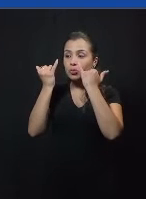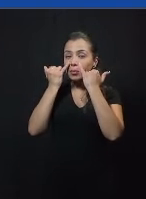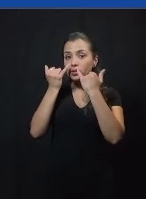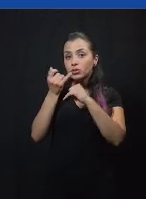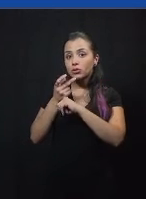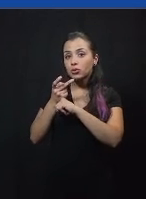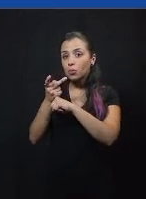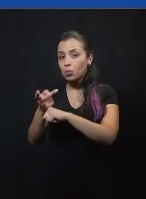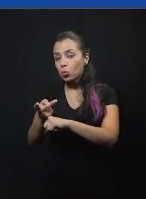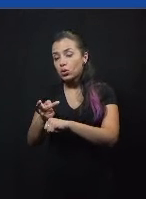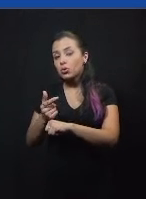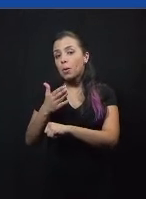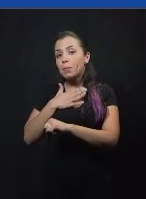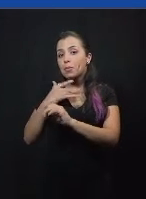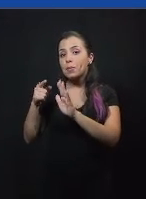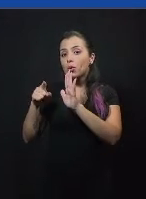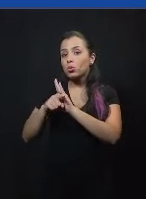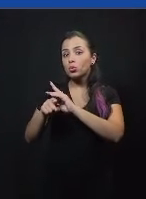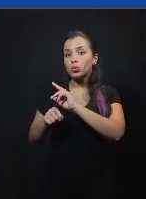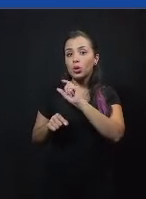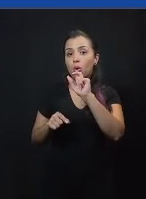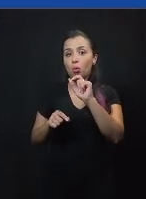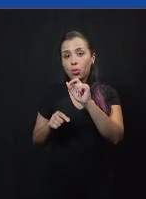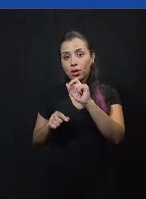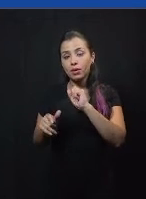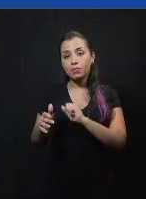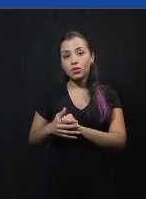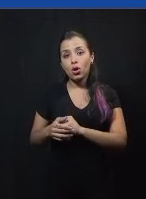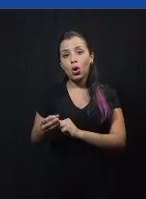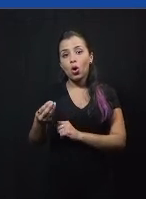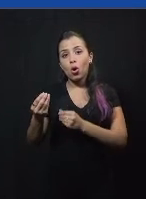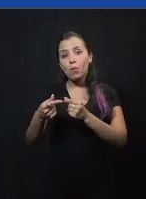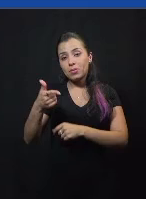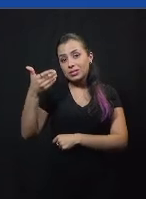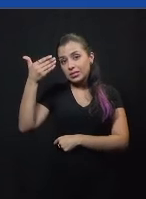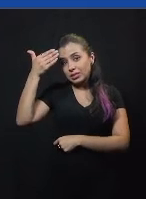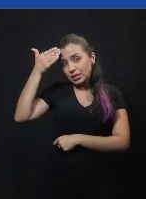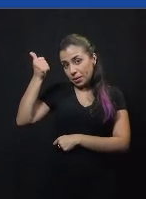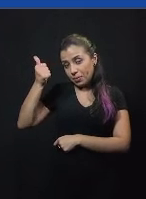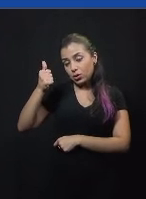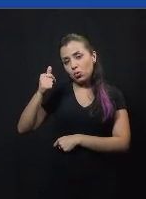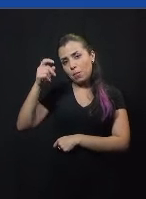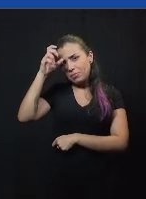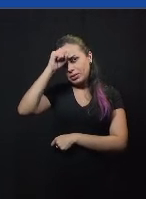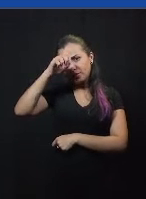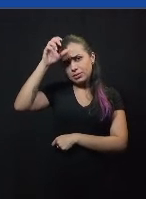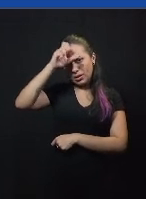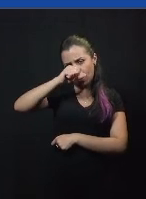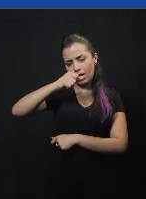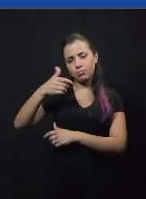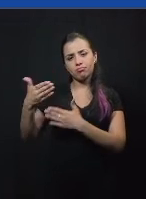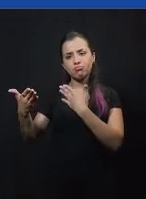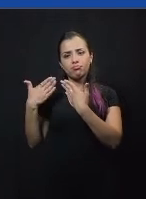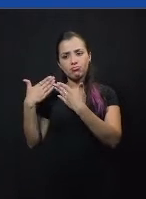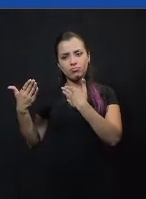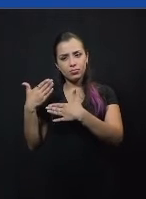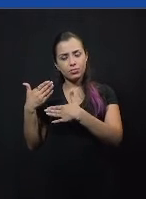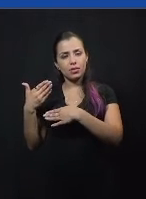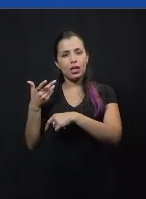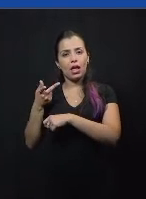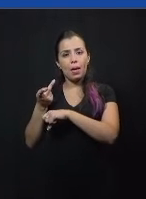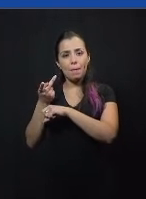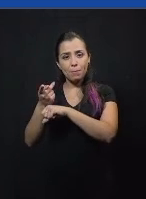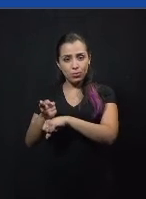pergunta quanto a isso é a seguinte, o é que garante que esse aprendizado do debate, ou a busca de informações que faz parte do debate,